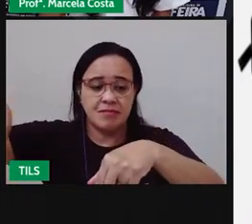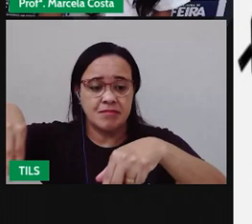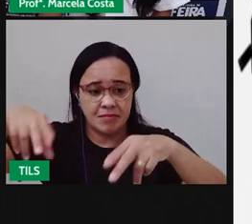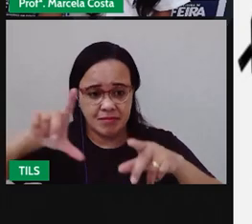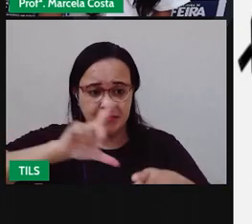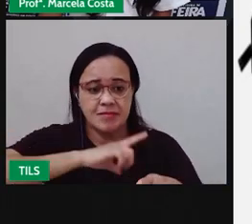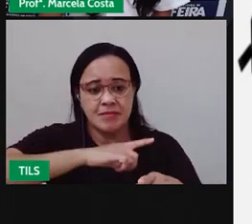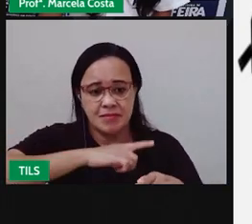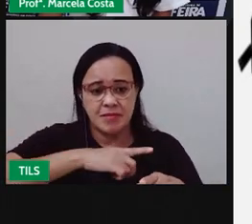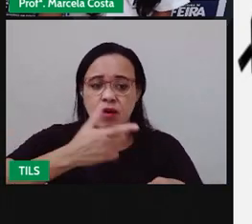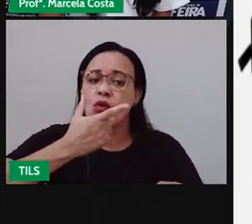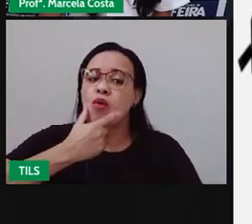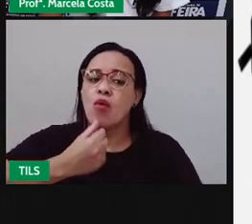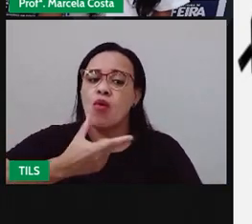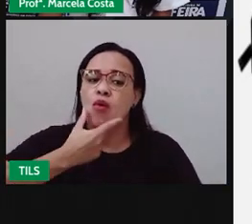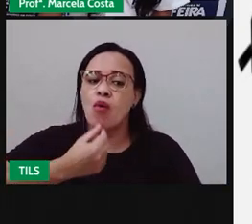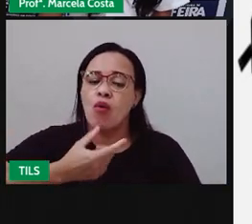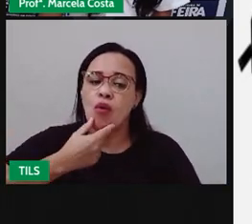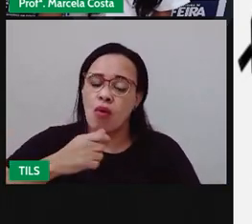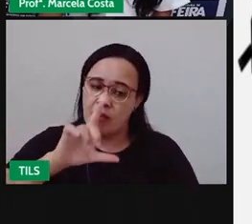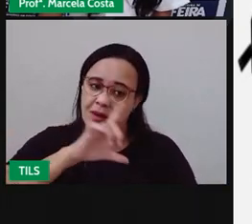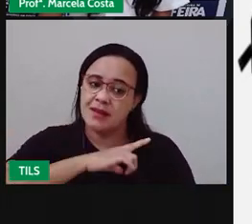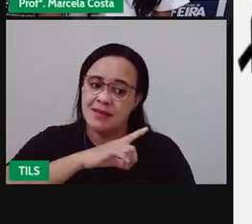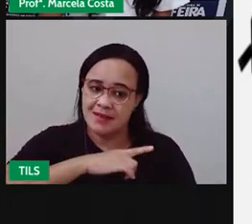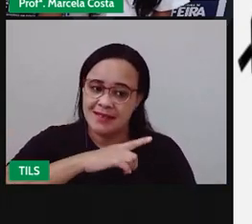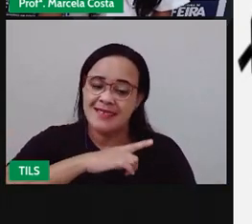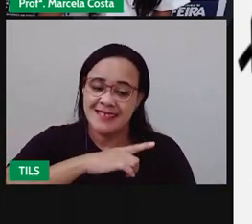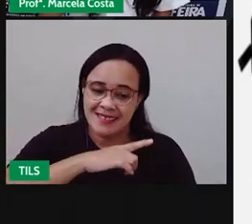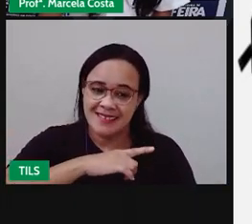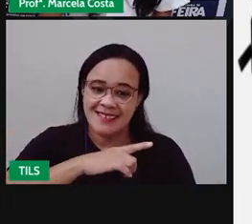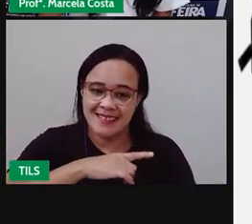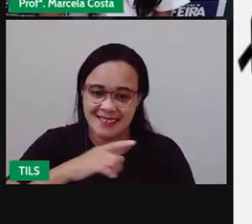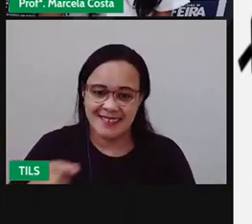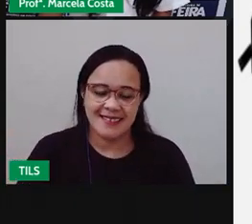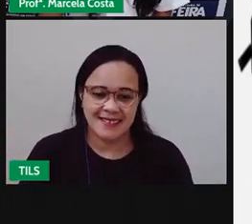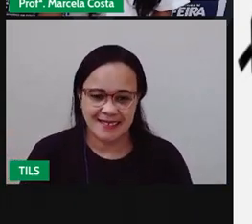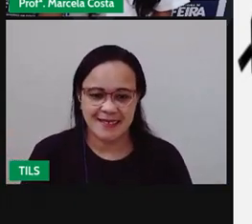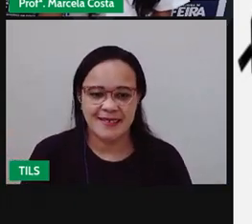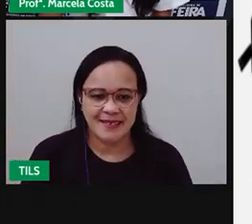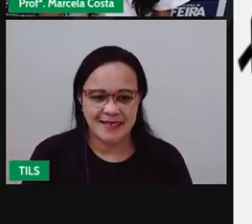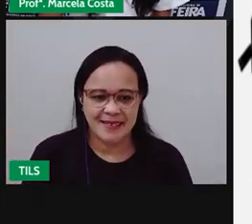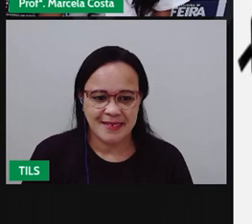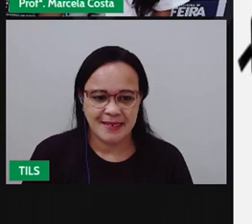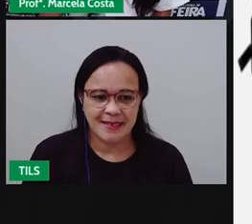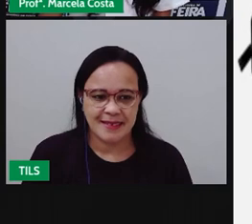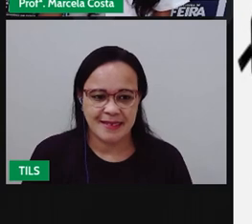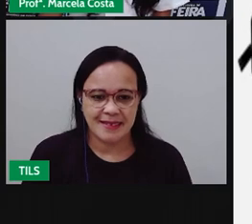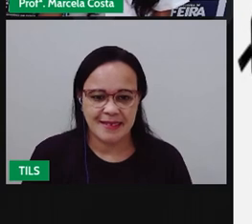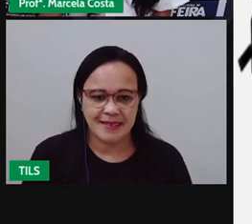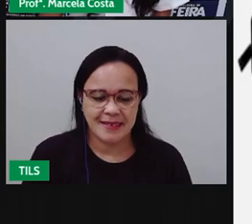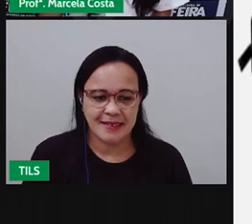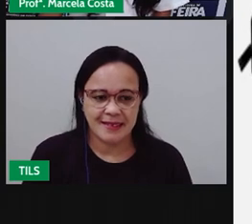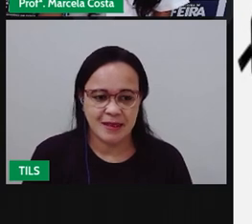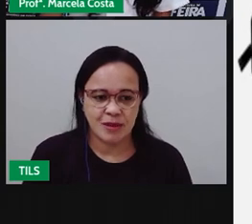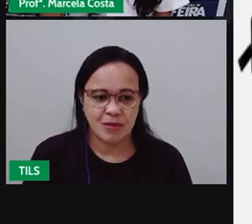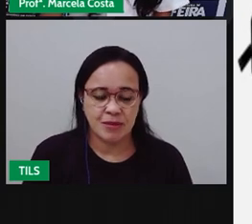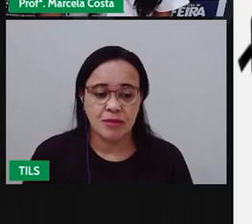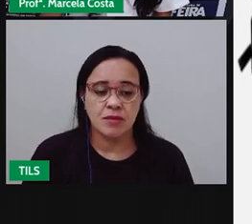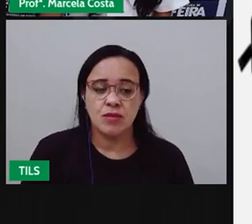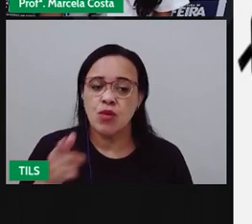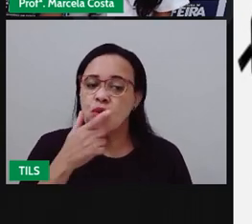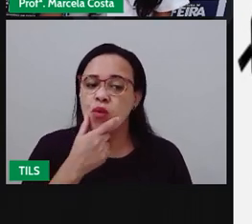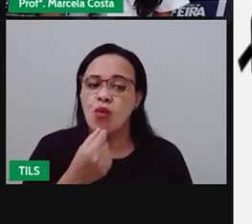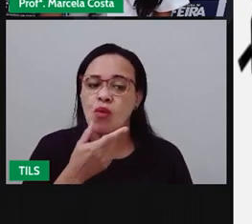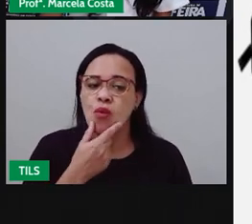Um homem. Ó. Que aqui, crianças. A gente vai chamar, vai dizer que aqui é um homem.